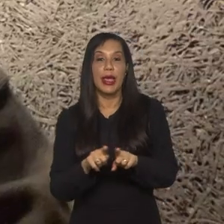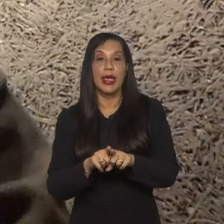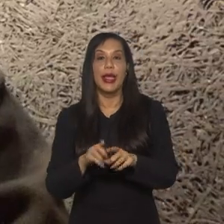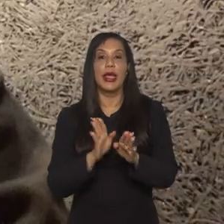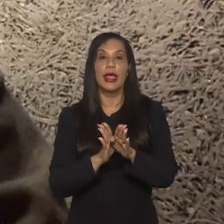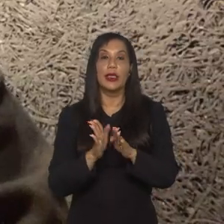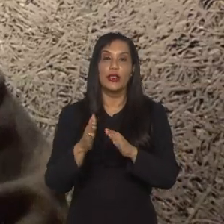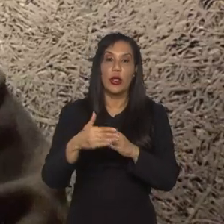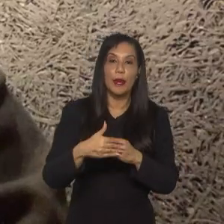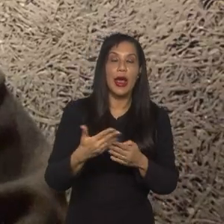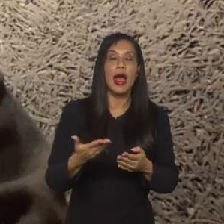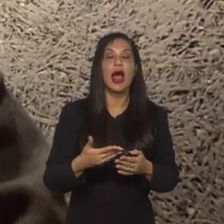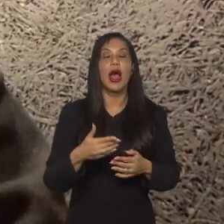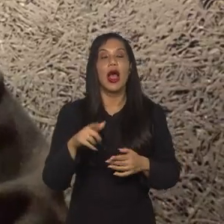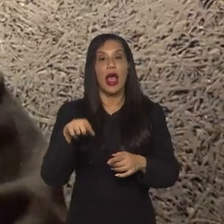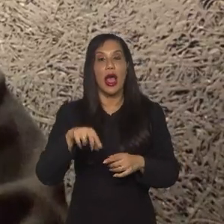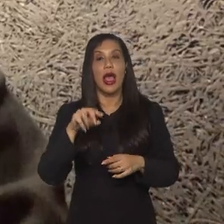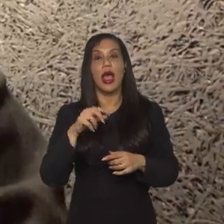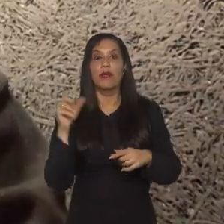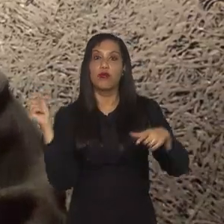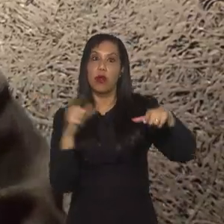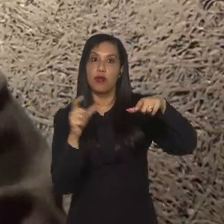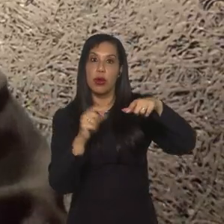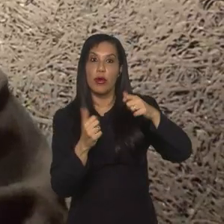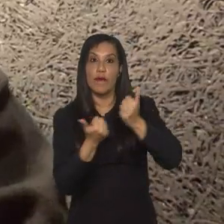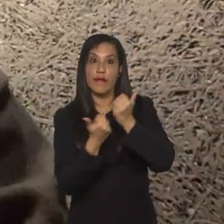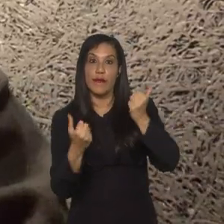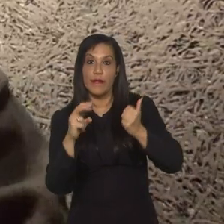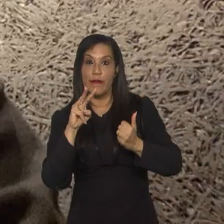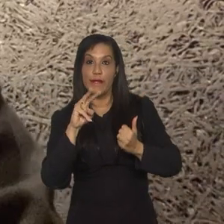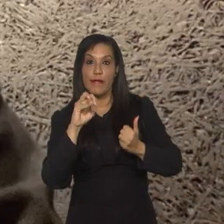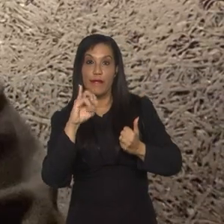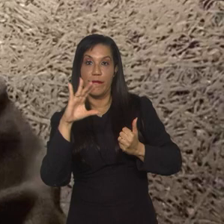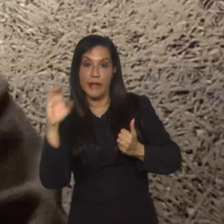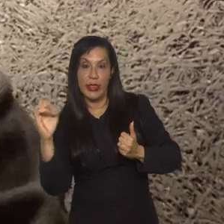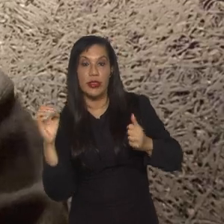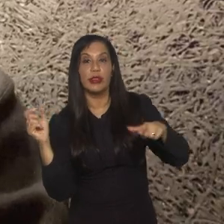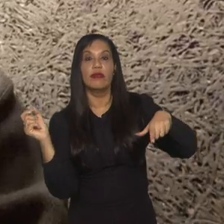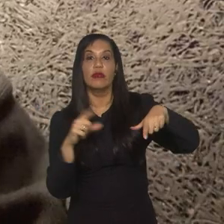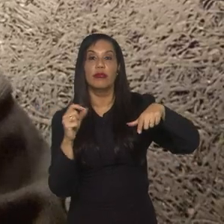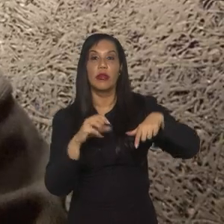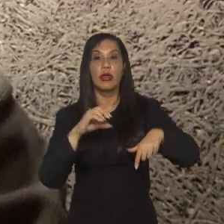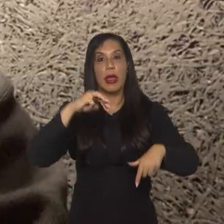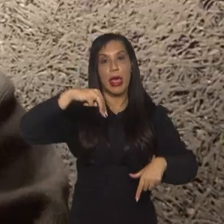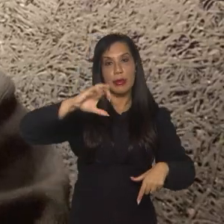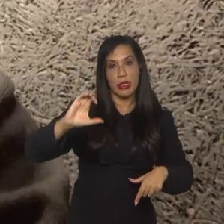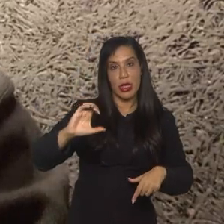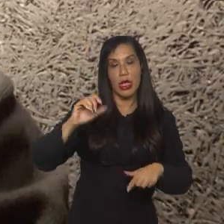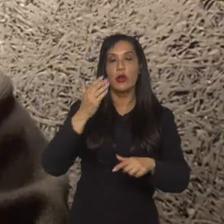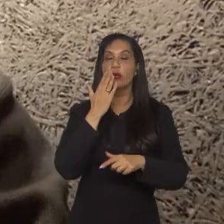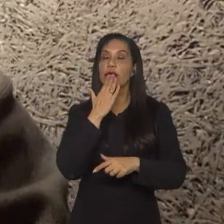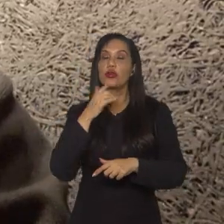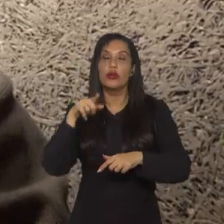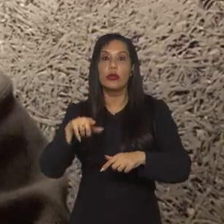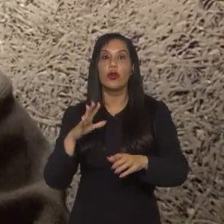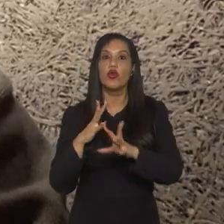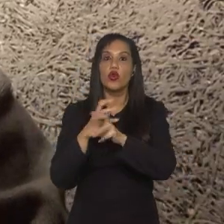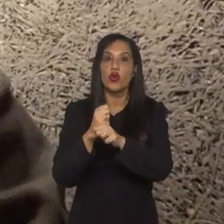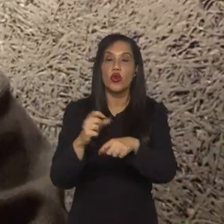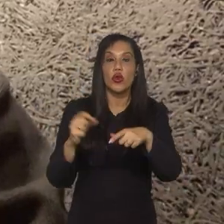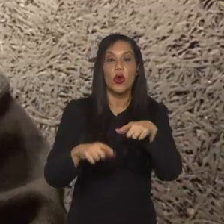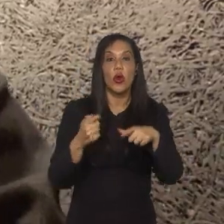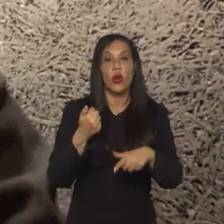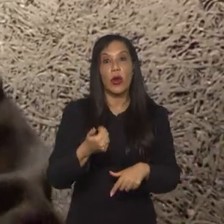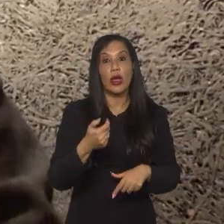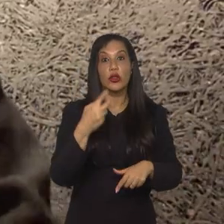Jamaica, a Shaw, ela é vice-artilheira do Campeonato Inglês, jogando pelo Manchester City, é uma jogadora também com um saldo de gols de quase